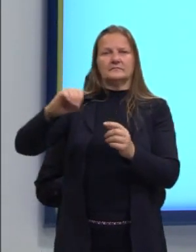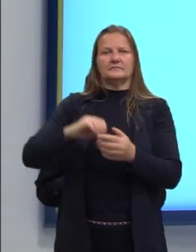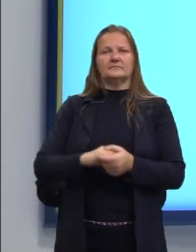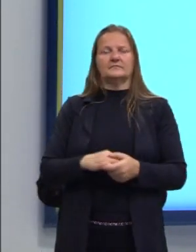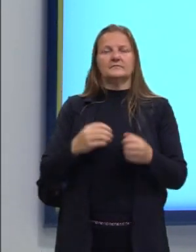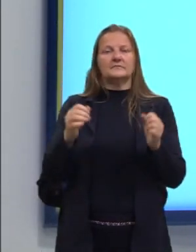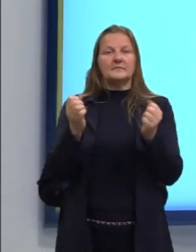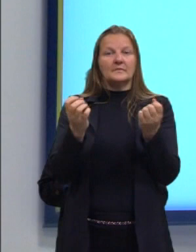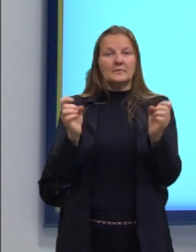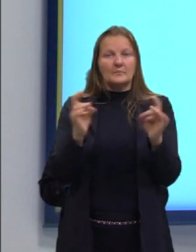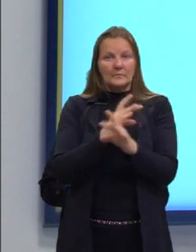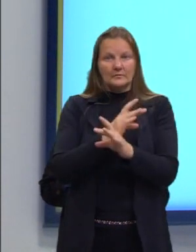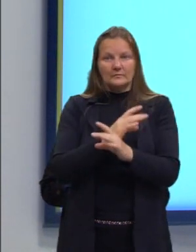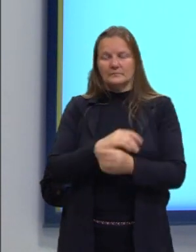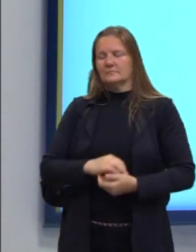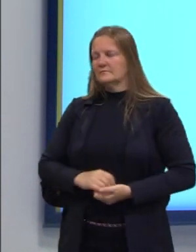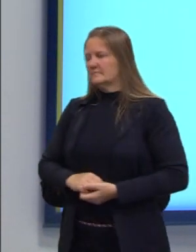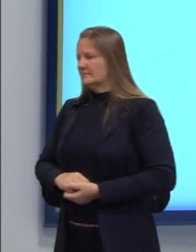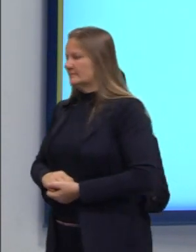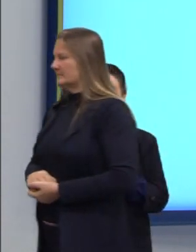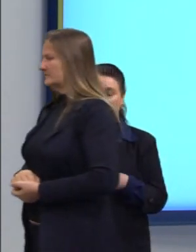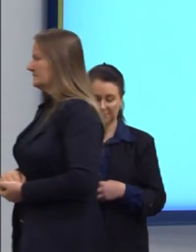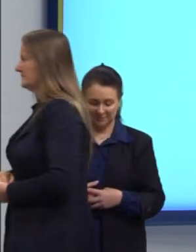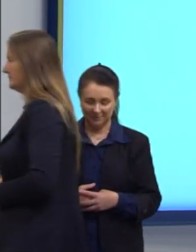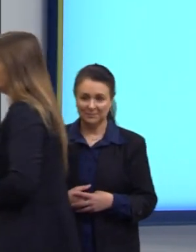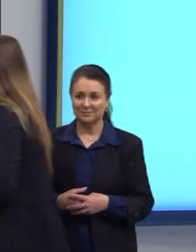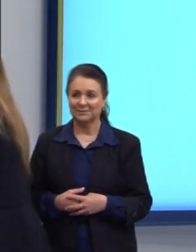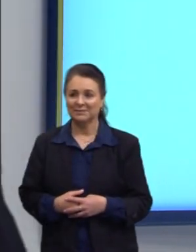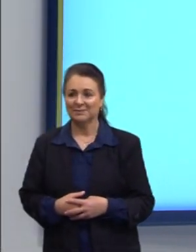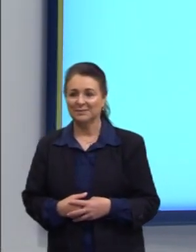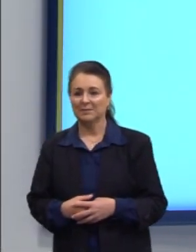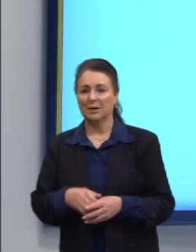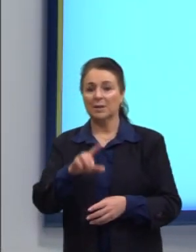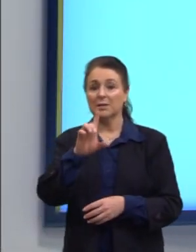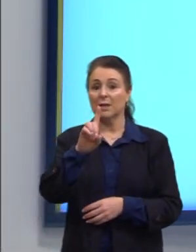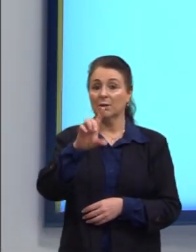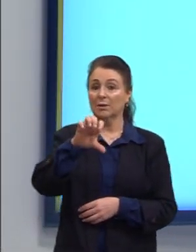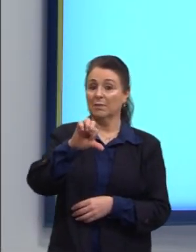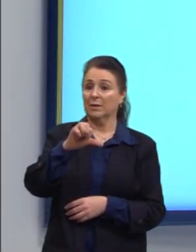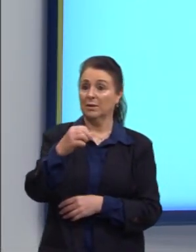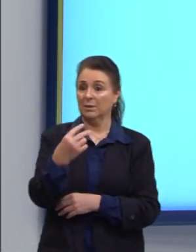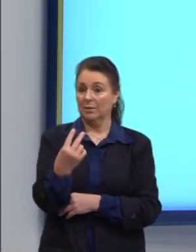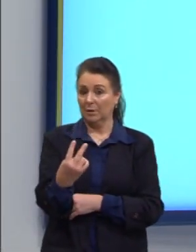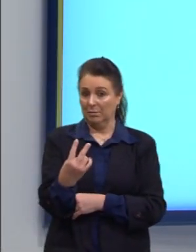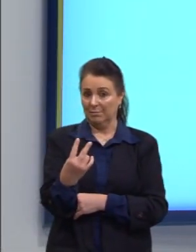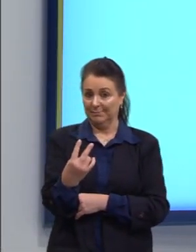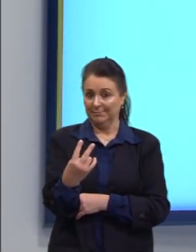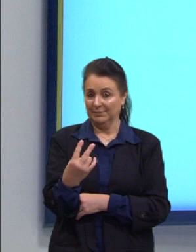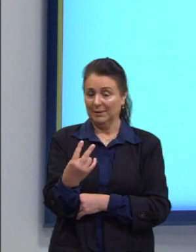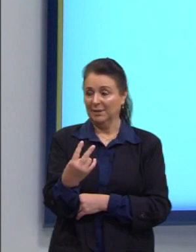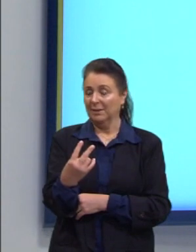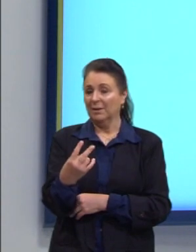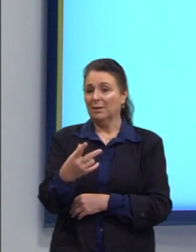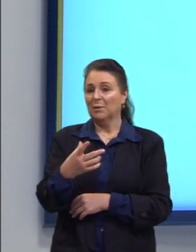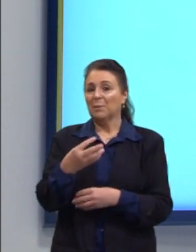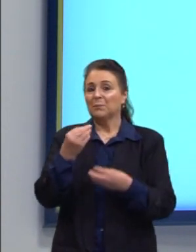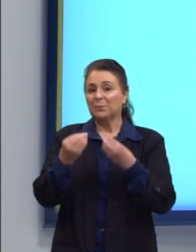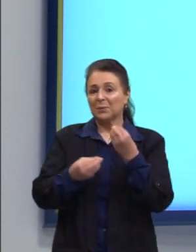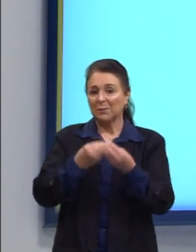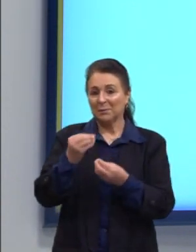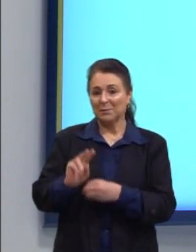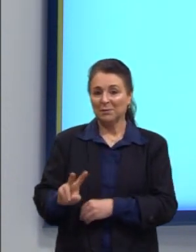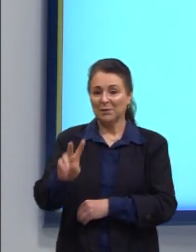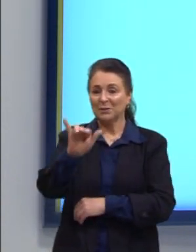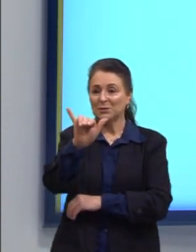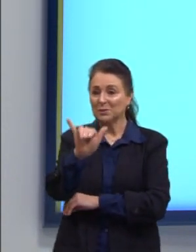Aí, 4Y é igual a 192, fazendo ali as operações. E aí, como nós buscamos o valor de